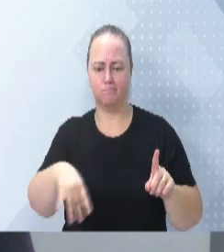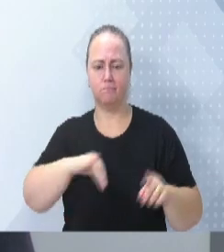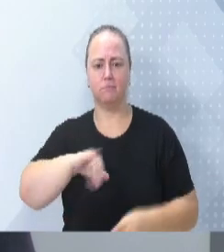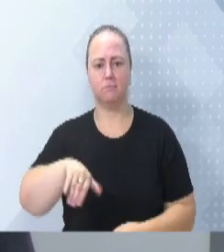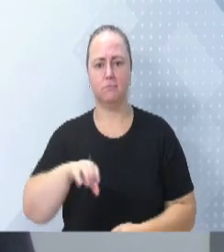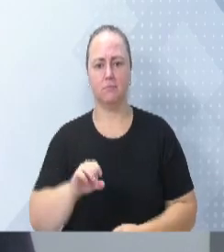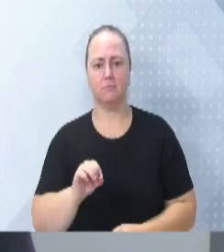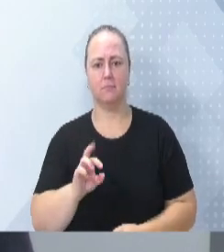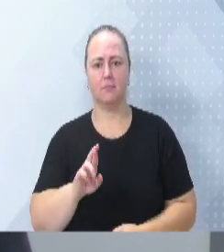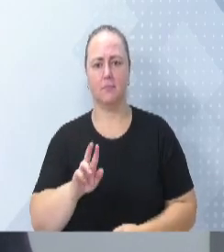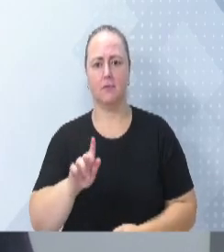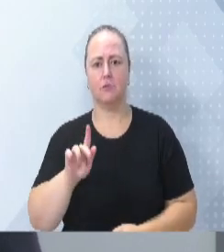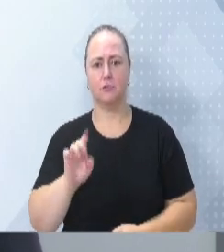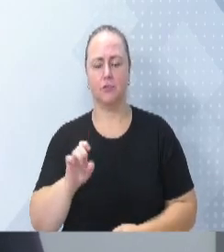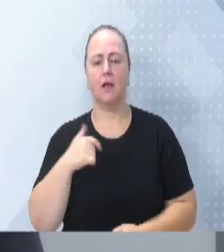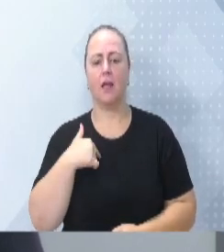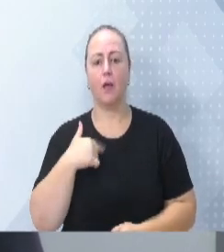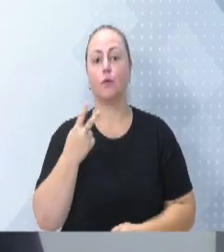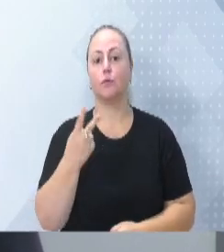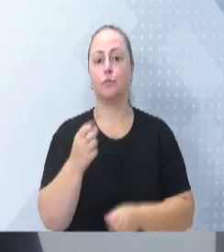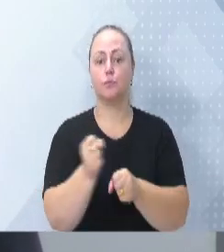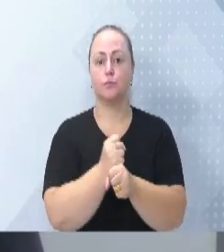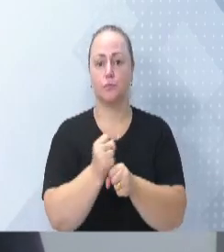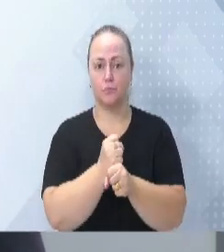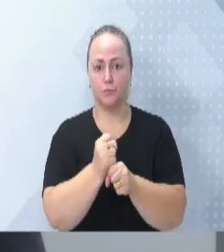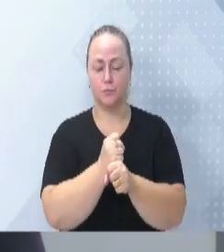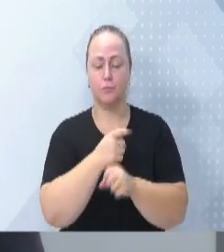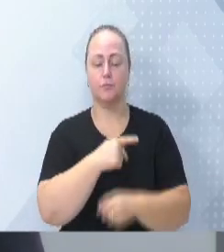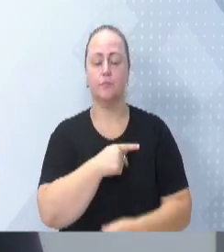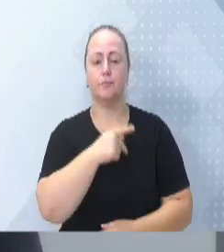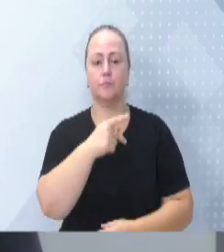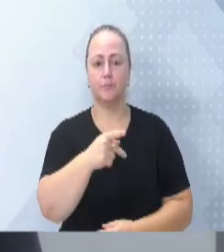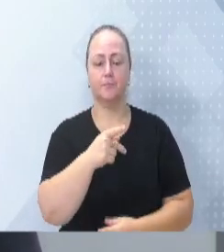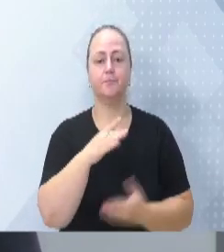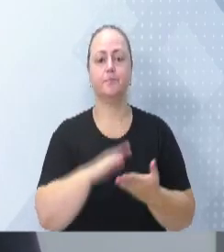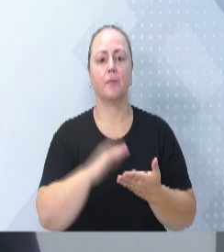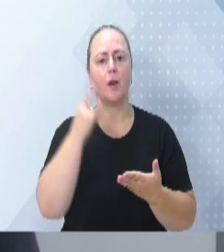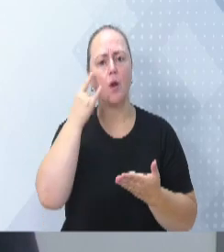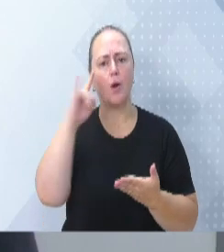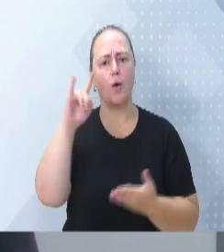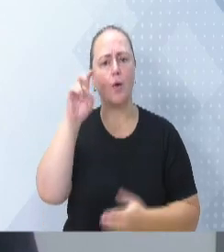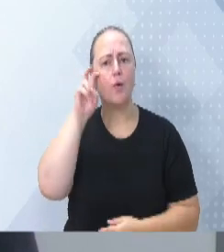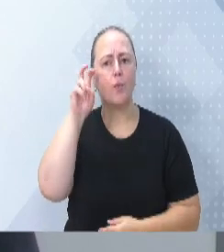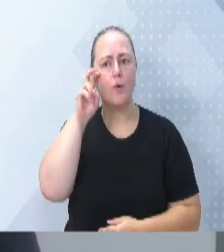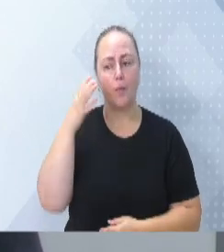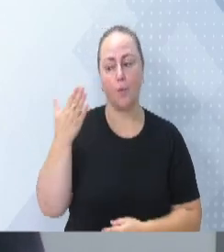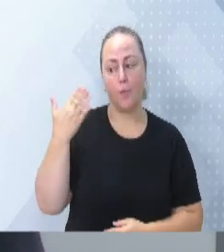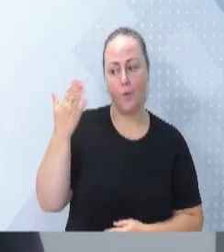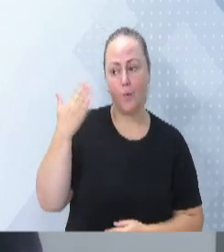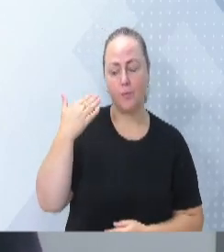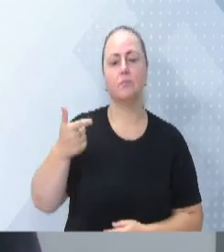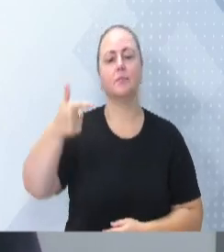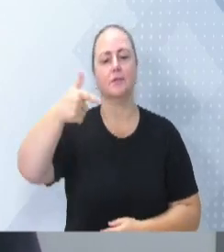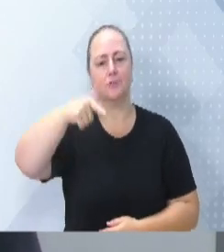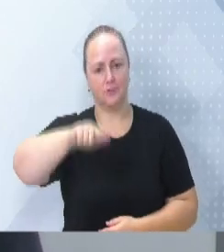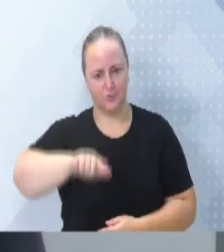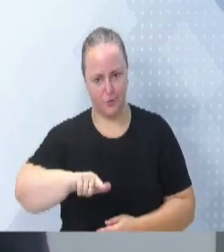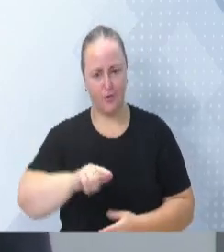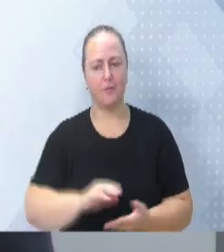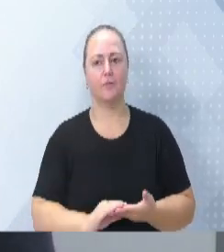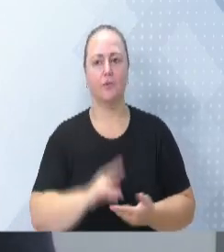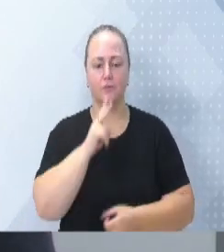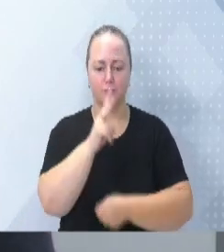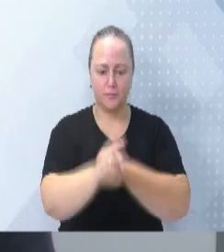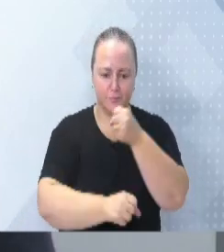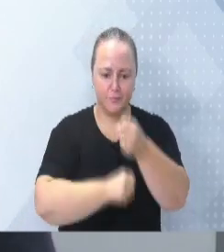Jorge, eu assumi por dois anos a gestão como presidente, e, na última quinta-feira, a gente renovou para mais